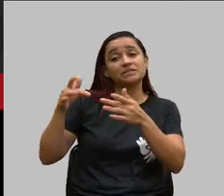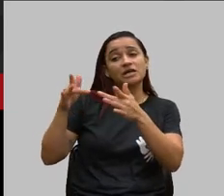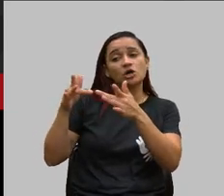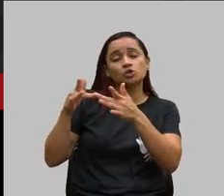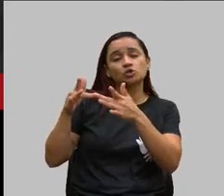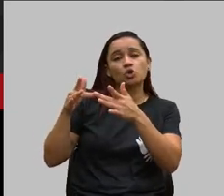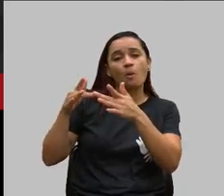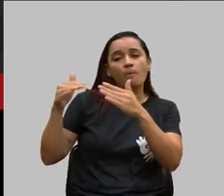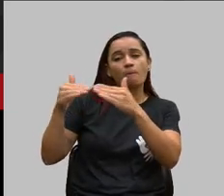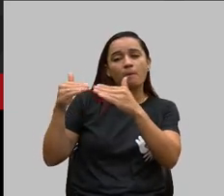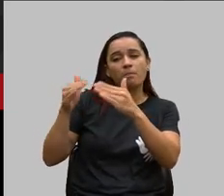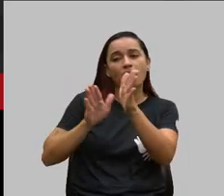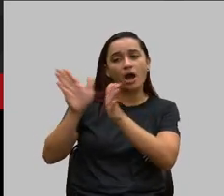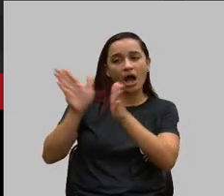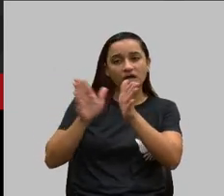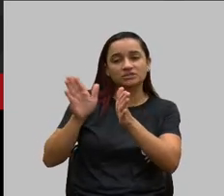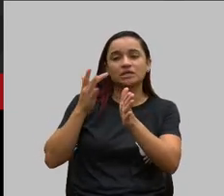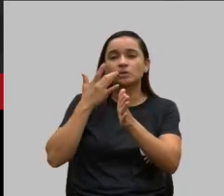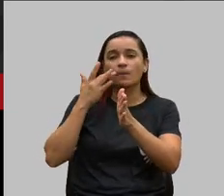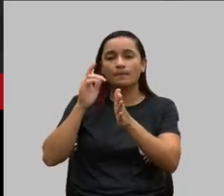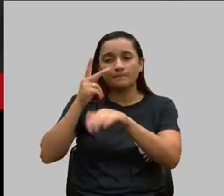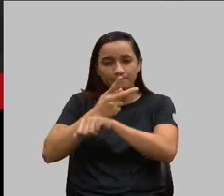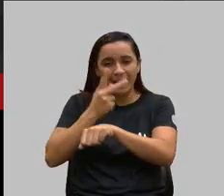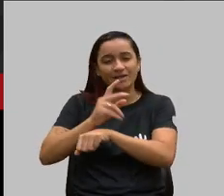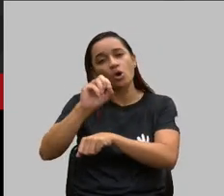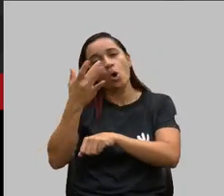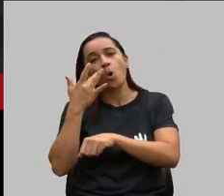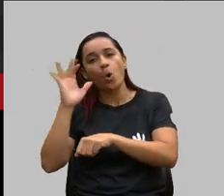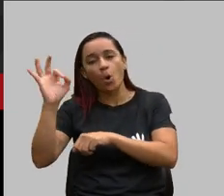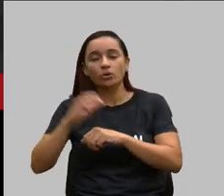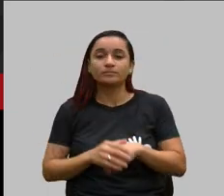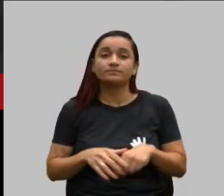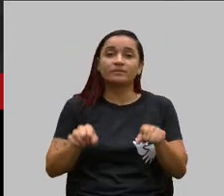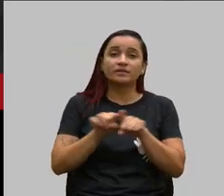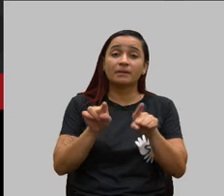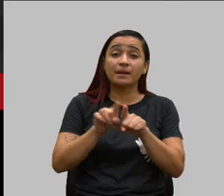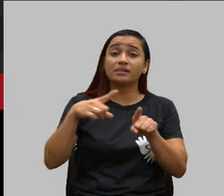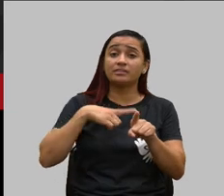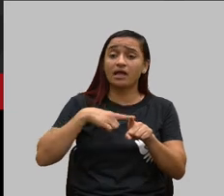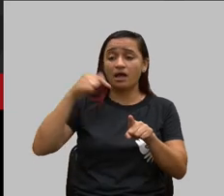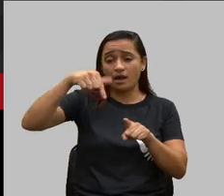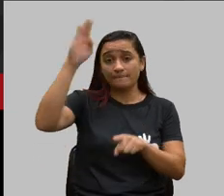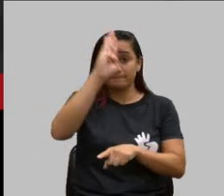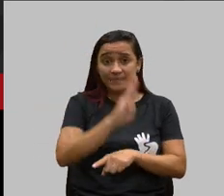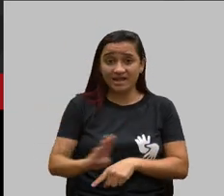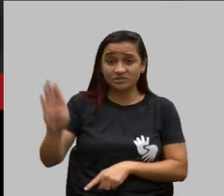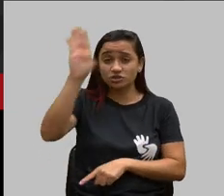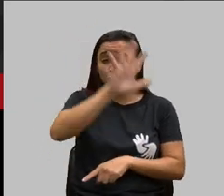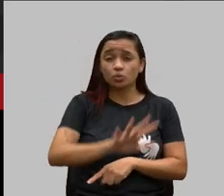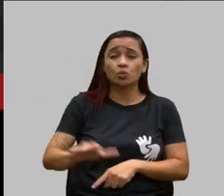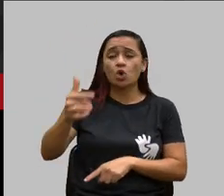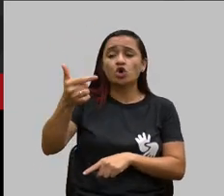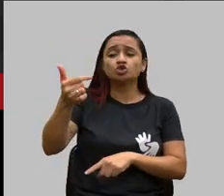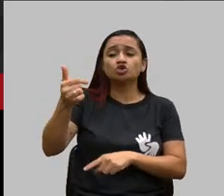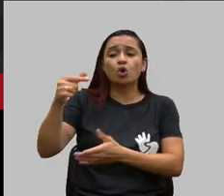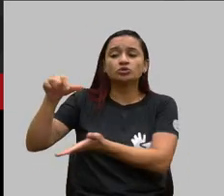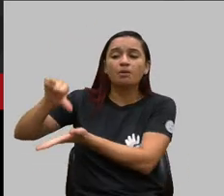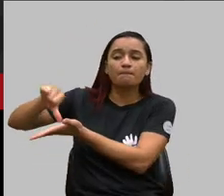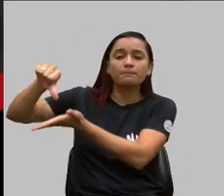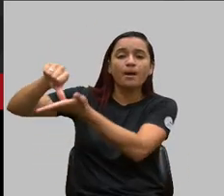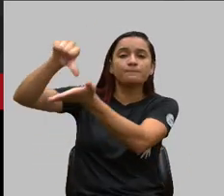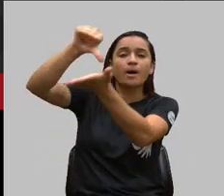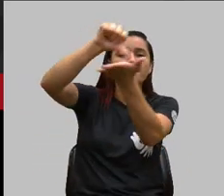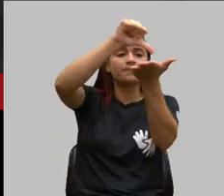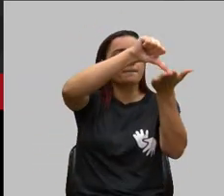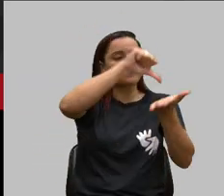caso o beneficiário queira, nós temos 12 núcleos ao redor do Brasil e as pessoas podem, se quiser, agendar para serem